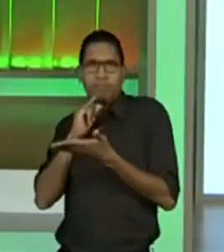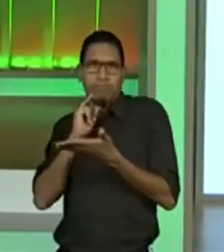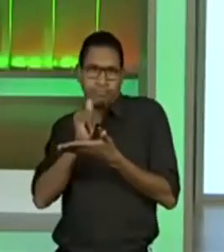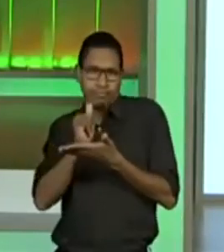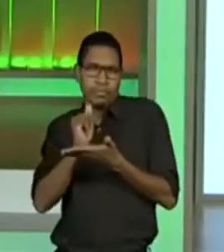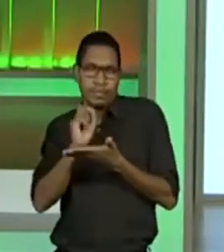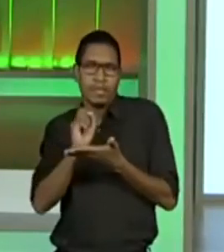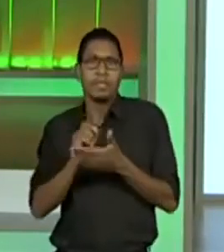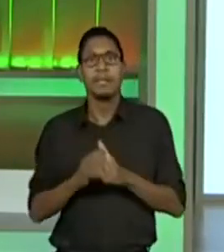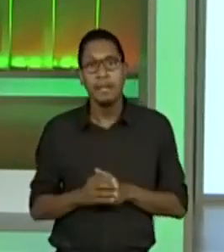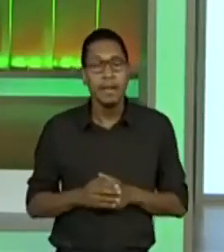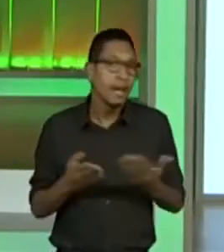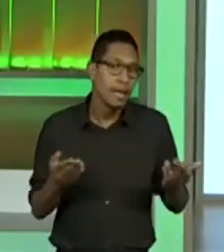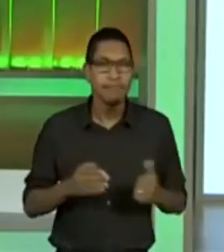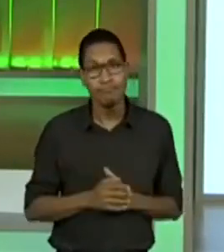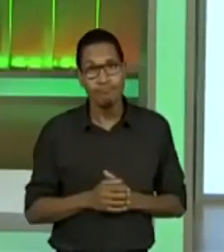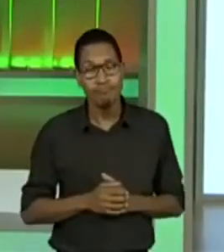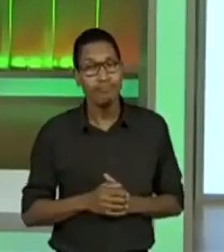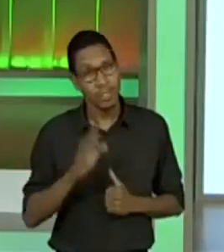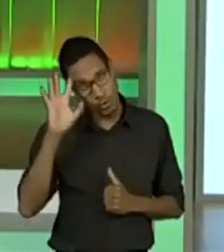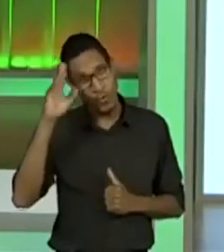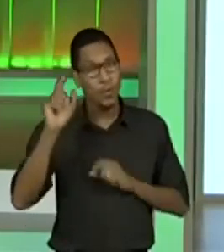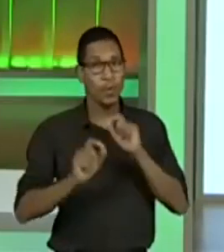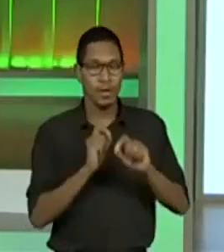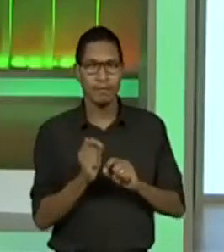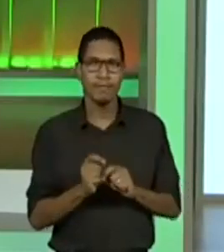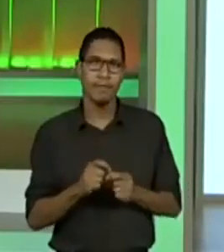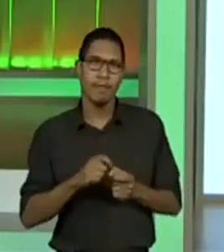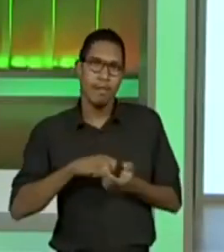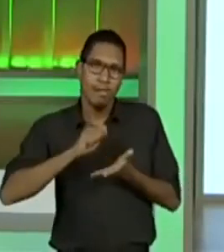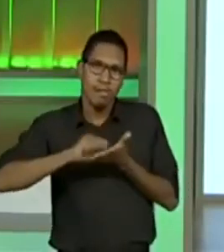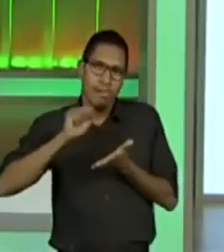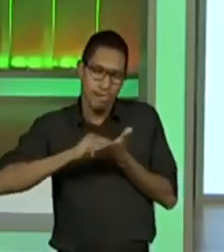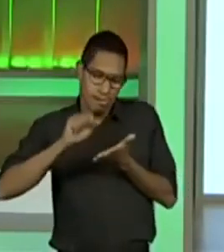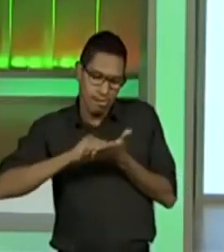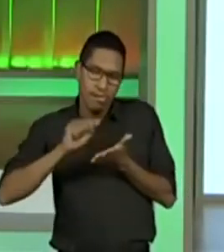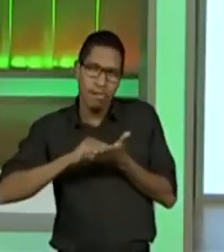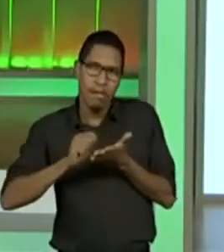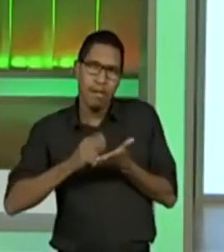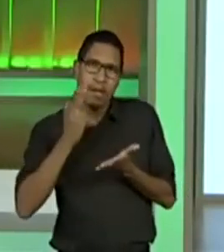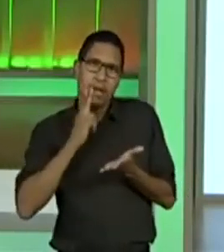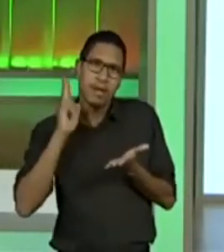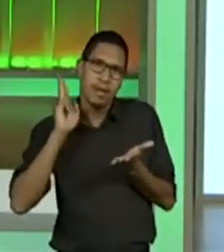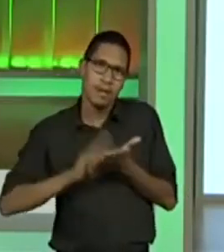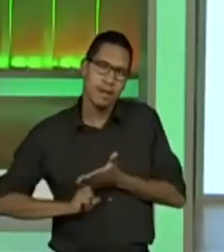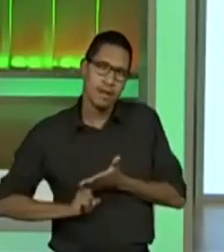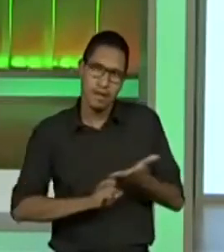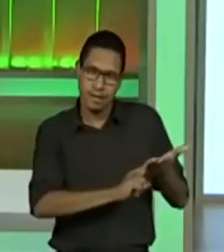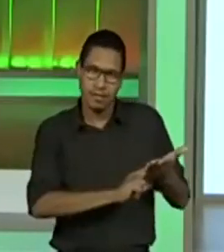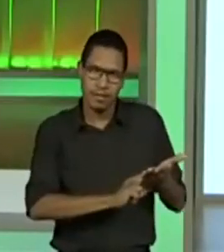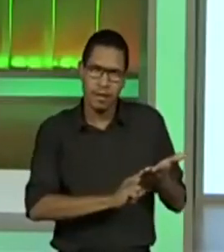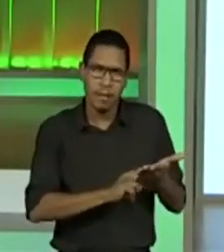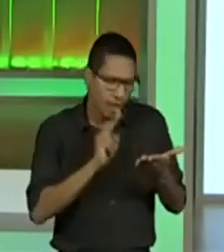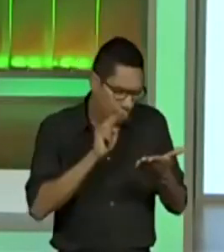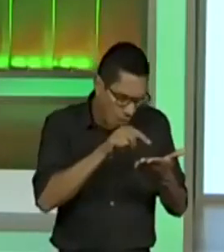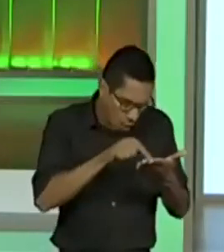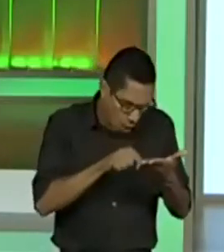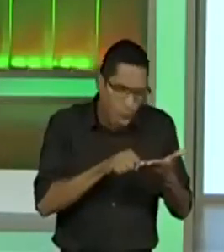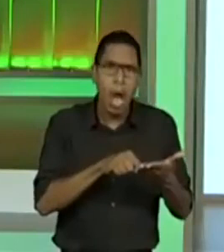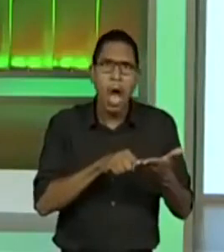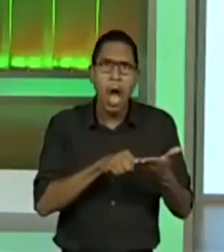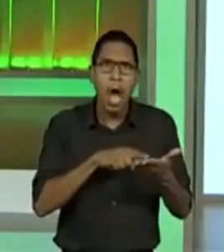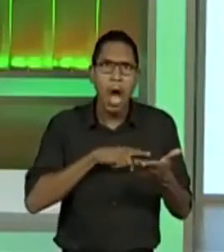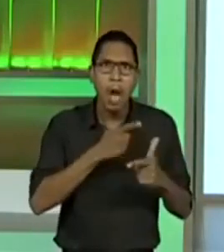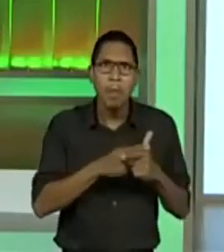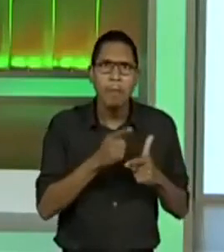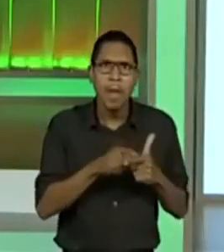escrever uma carta para a revista, só que a carta tinha inúmeros problemas. nós arrubamos a estrutura da carta de